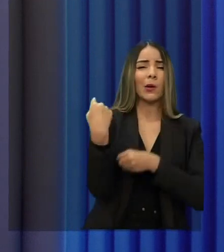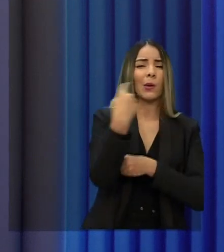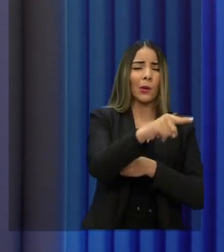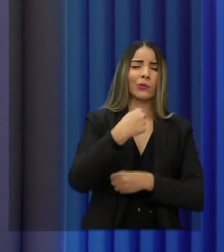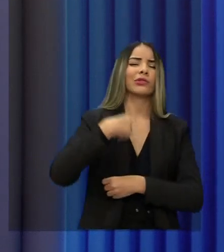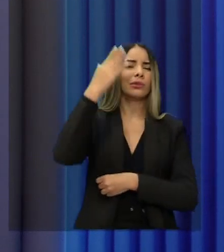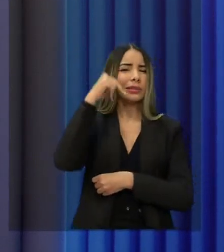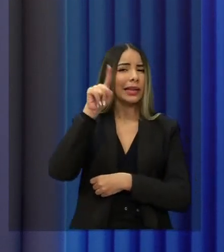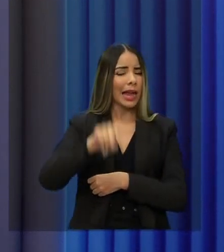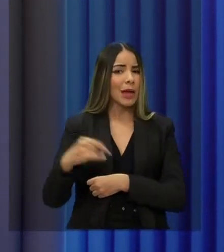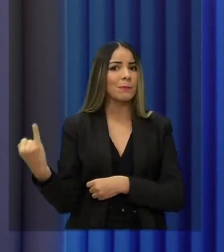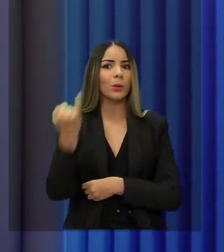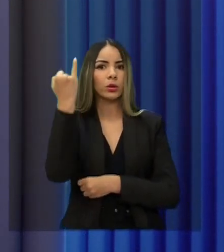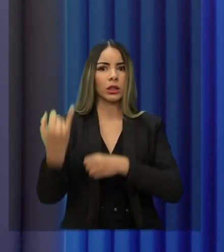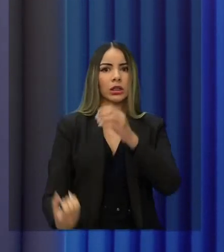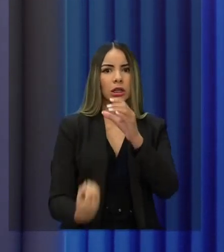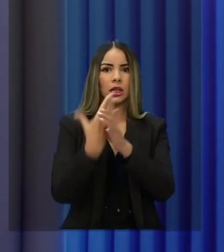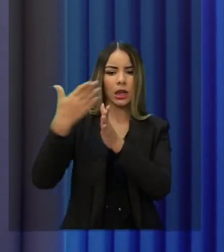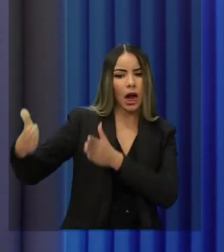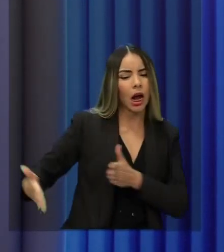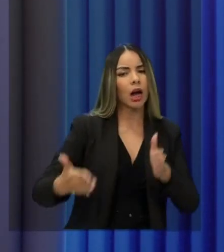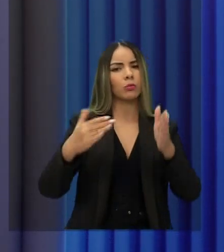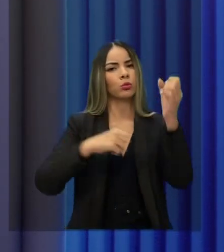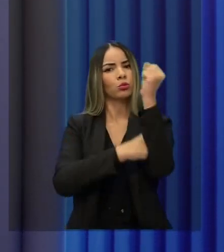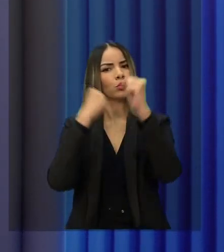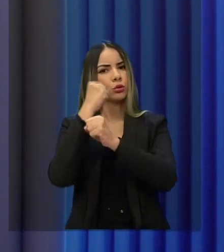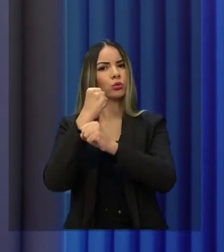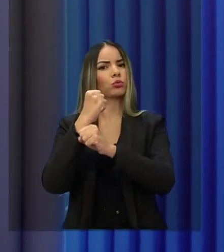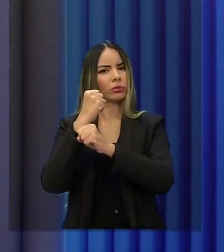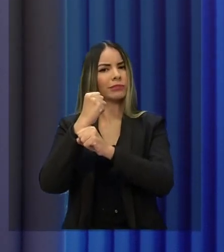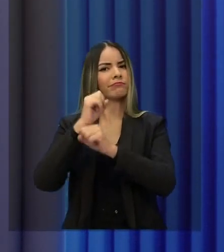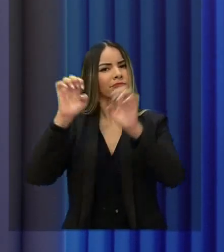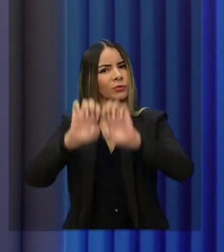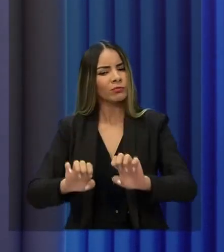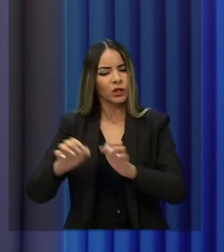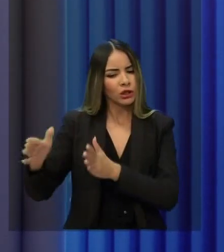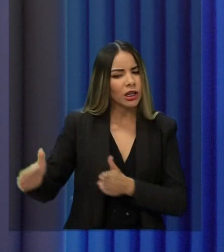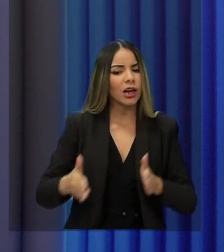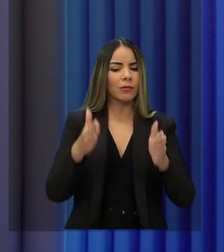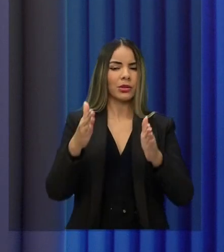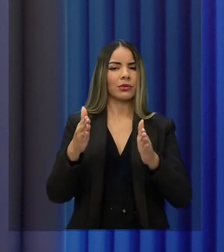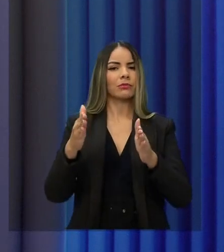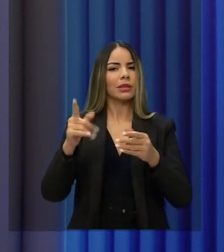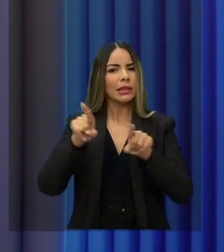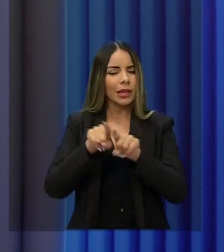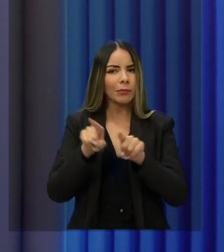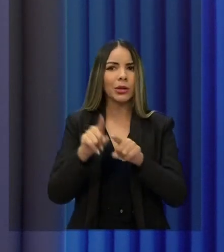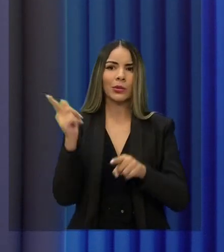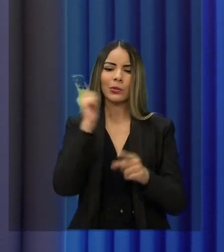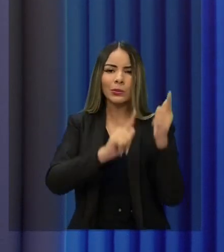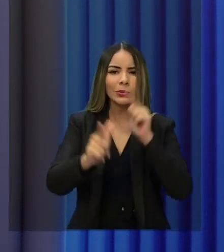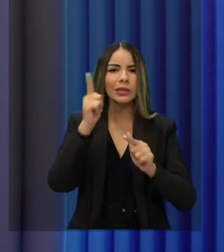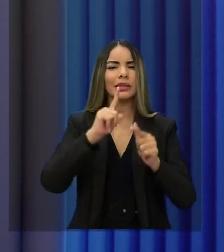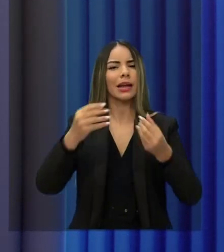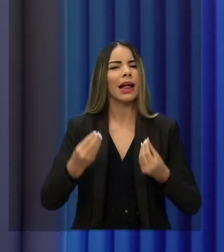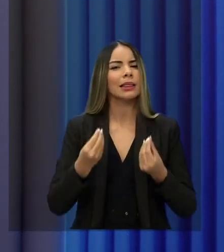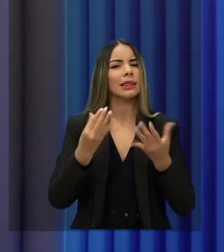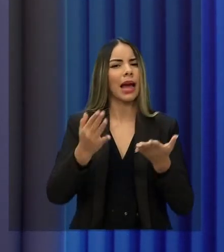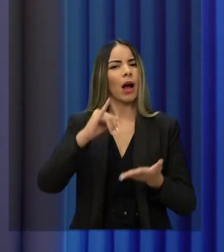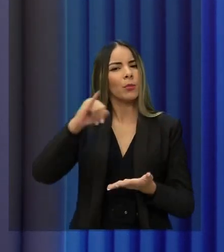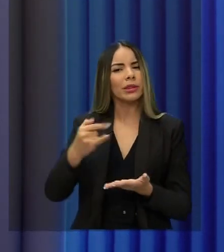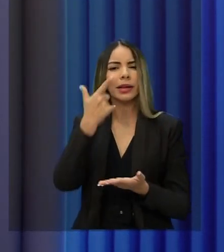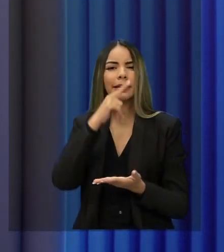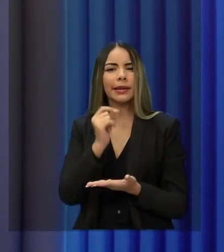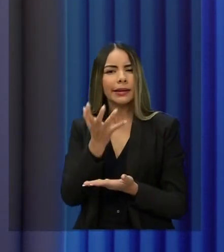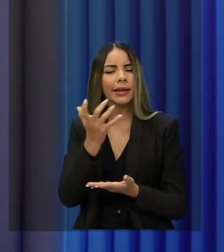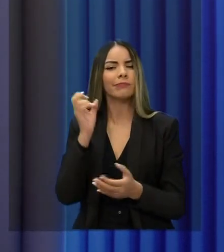infraestrutura de estradas, levar equipamentos que, de fato, gerem algum retorno econômico, gerem oportunidades para quem quer trabalhar e